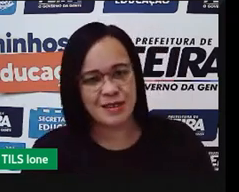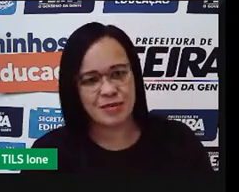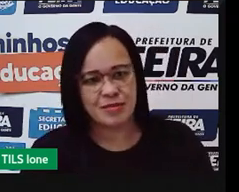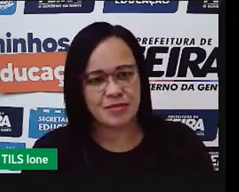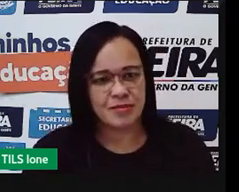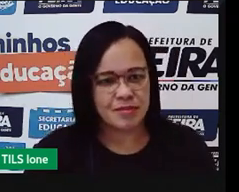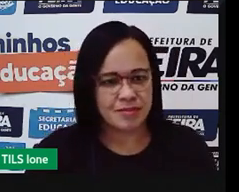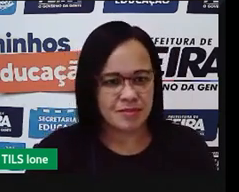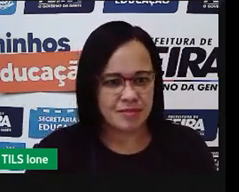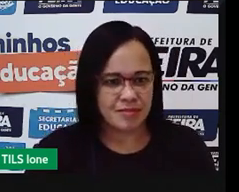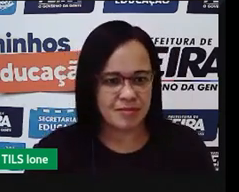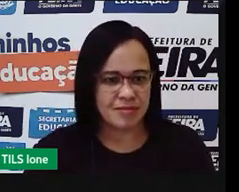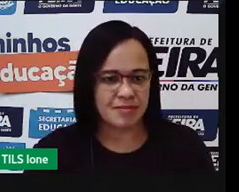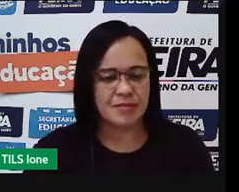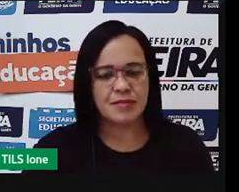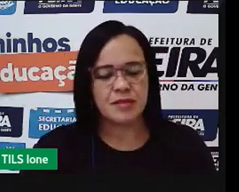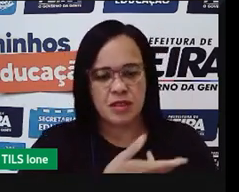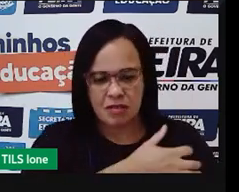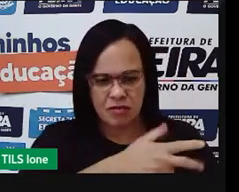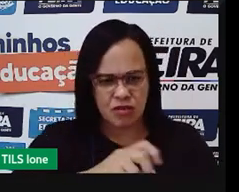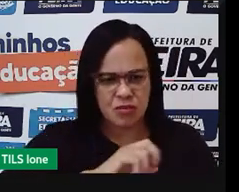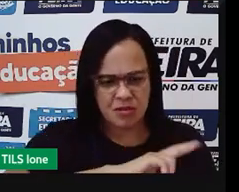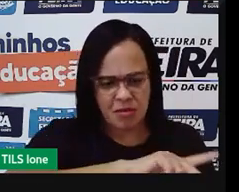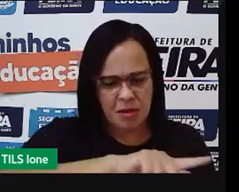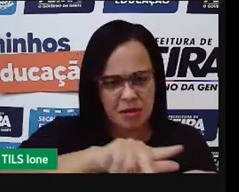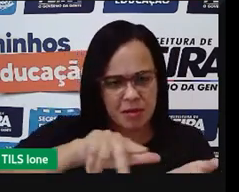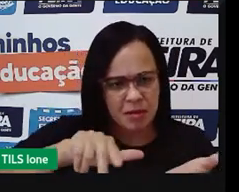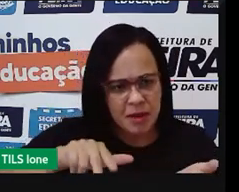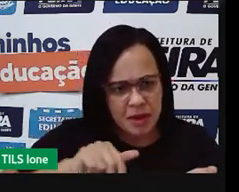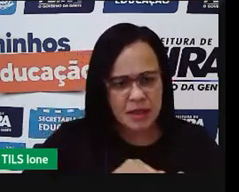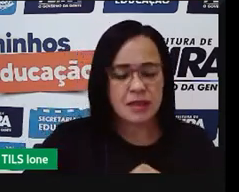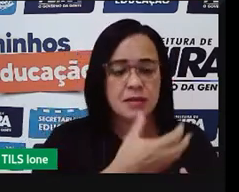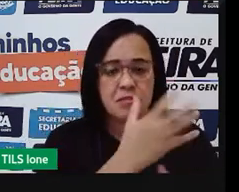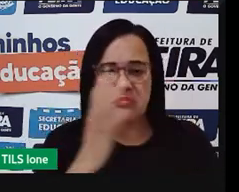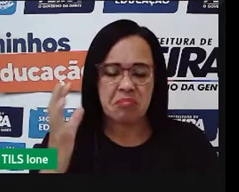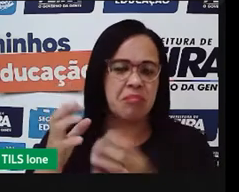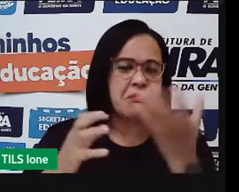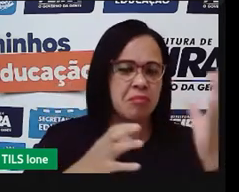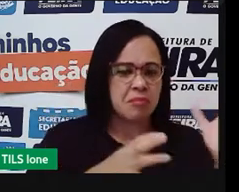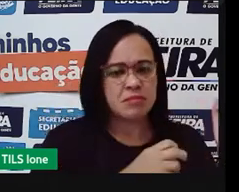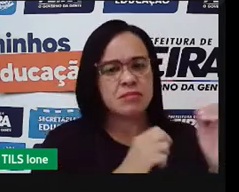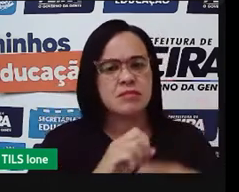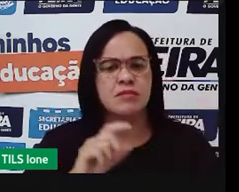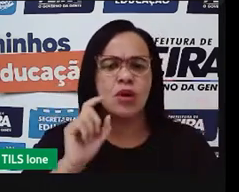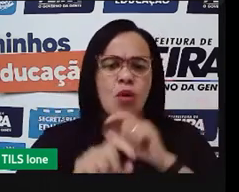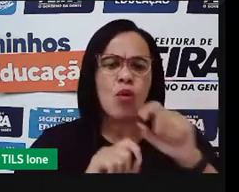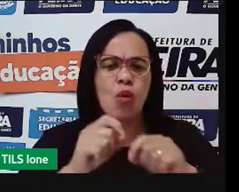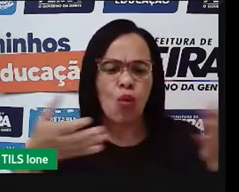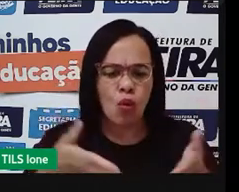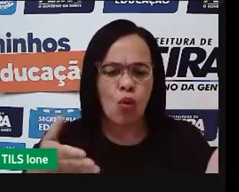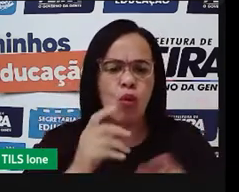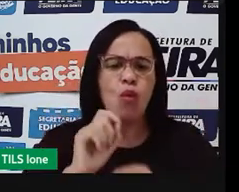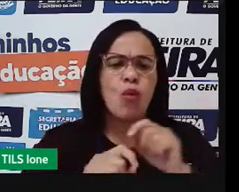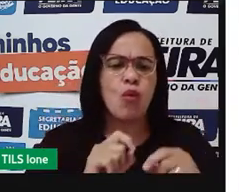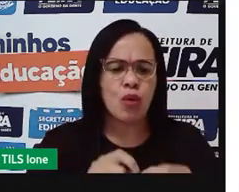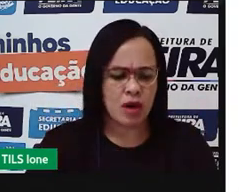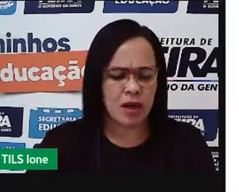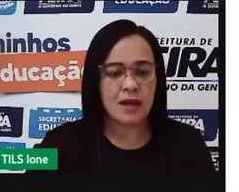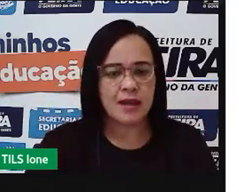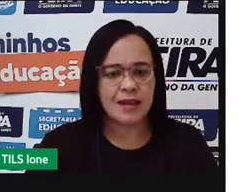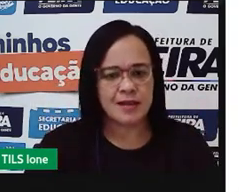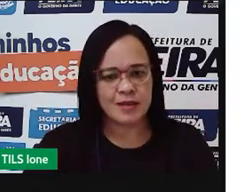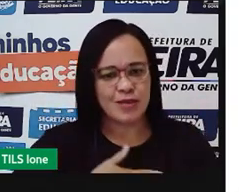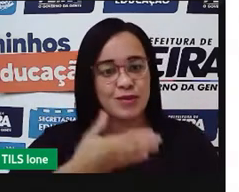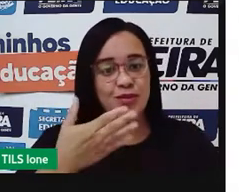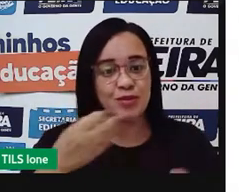já falamos sobre clima, já falamos sobre vegetação, já falamos sobre as paisagens. O que será que nós vamos estudar hoje? Qual é a surpresinha de hoje?